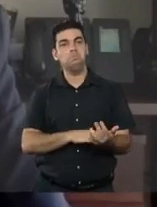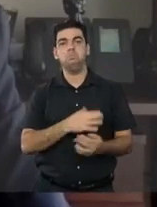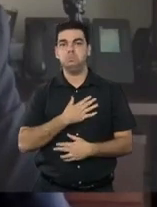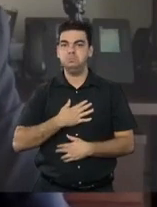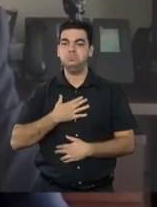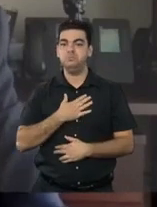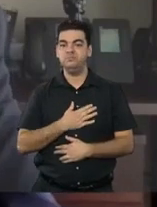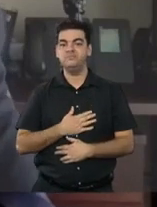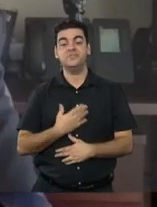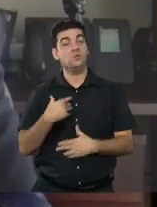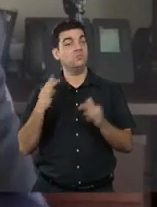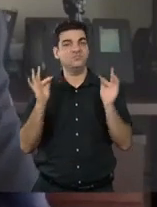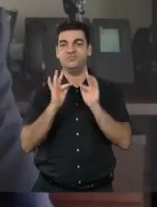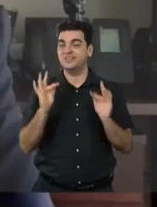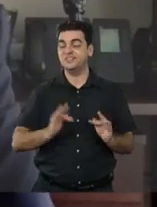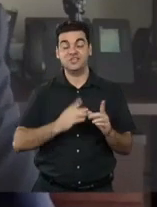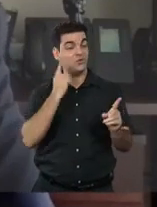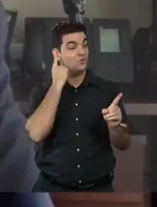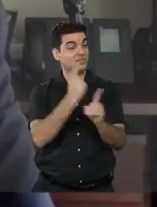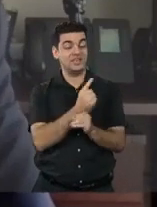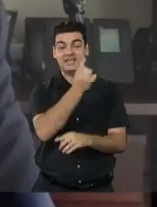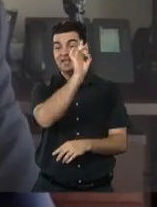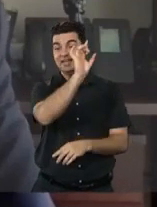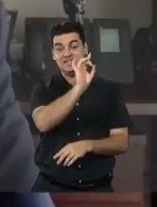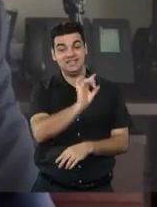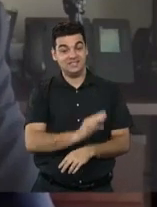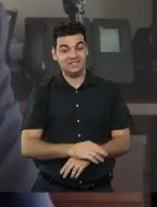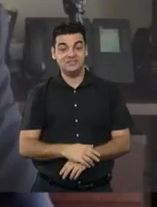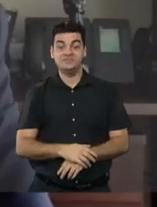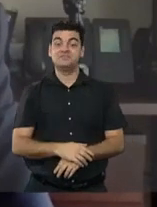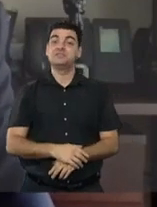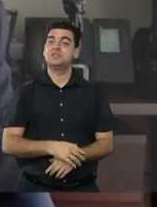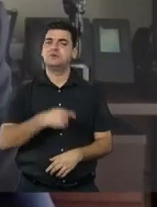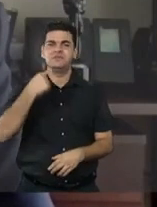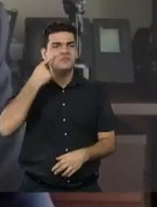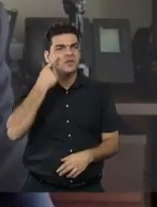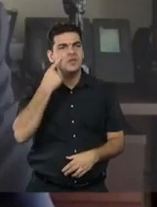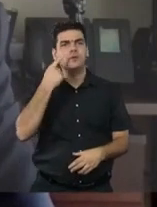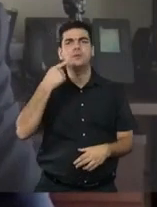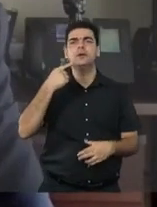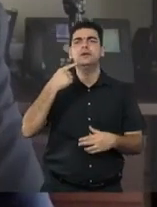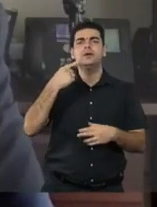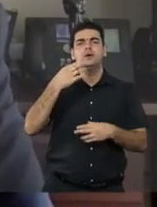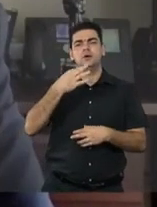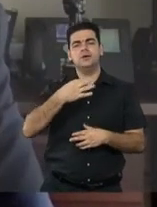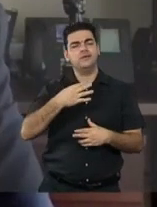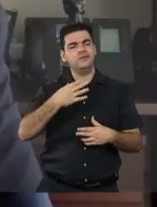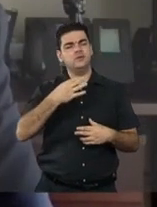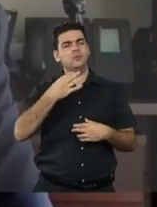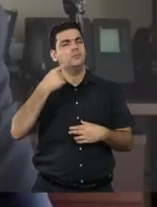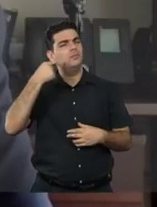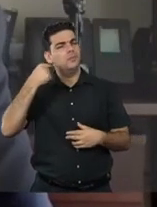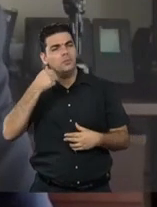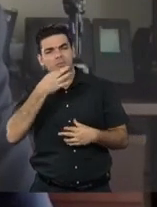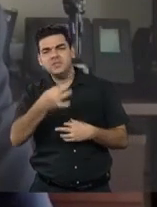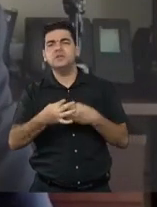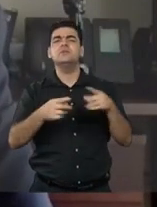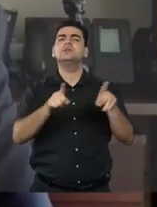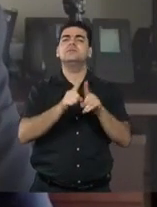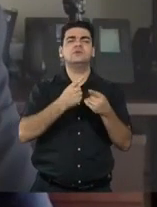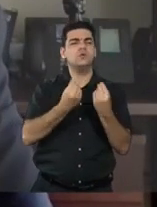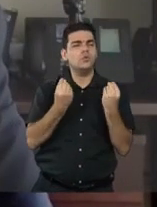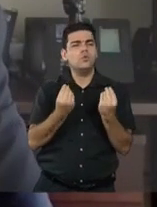reitero, e uma alegria, pelas todas aqui, expressando a força da condição feminina e a